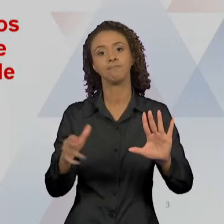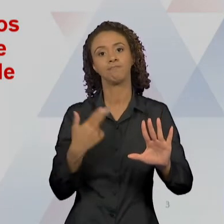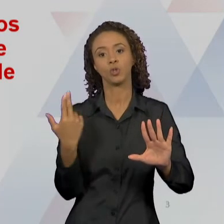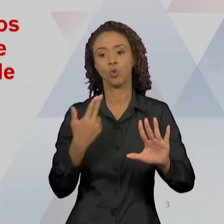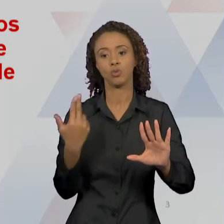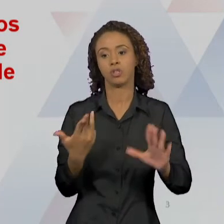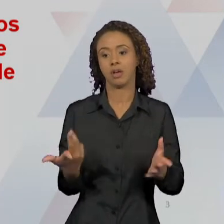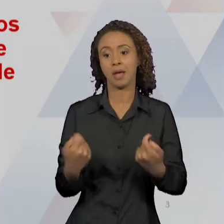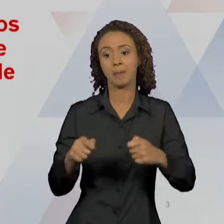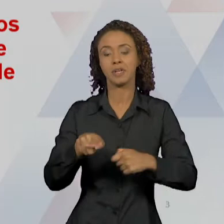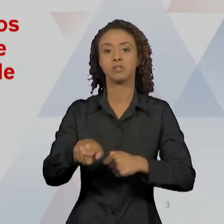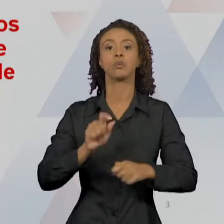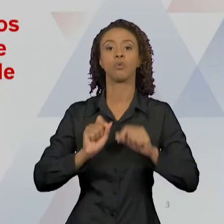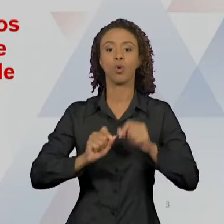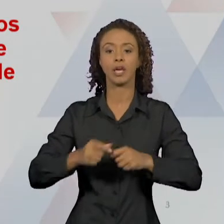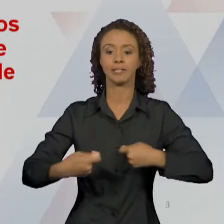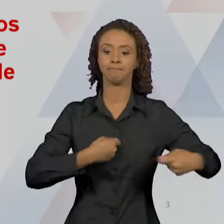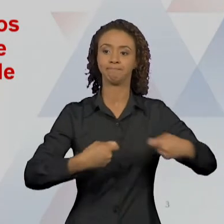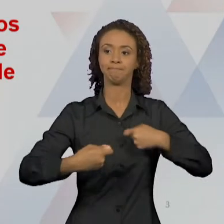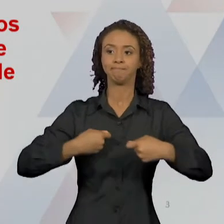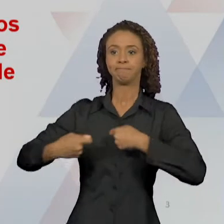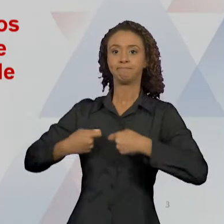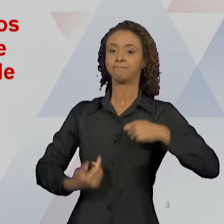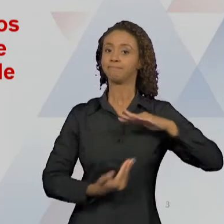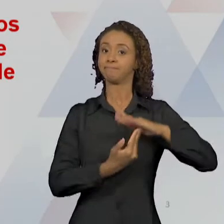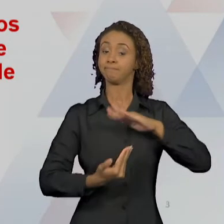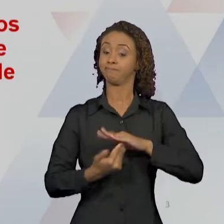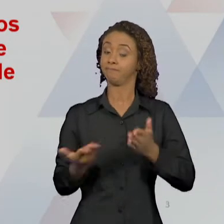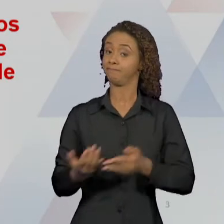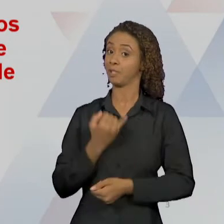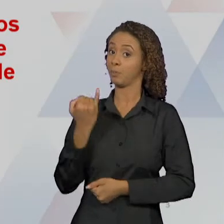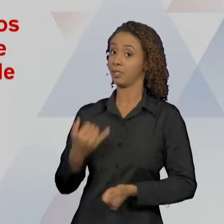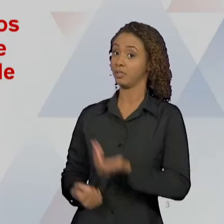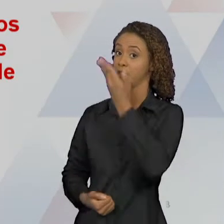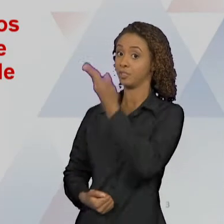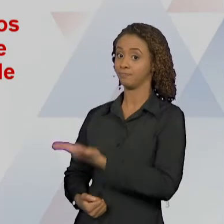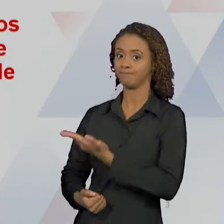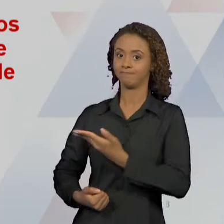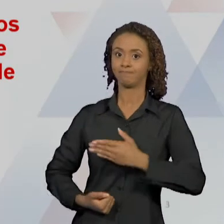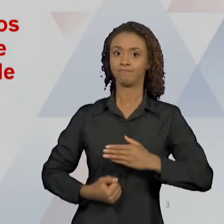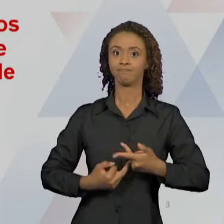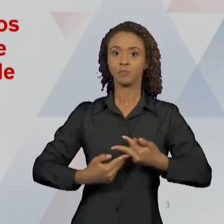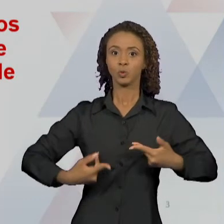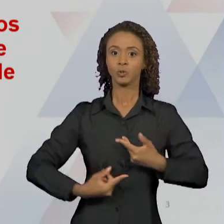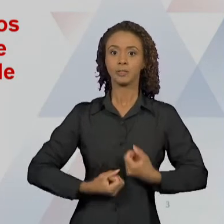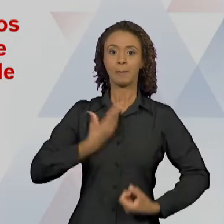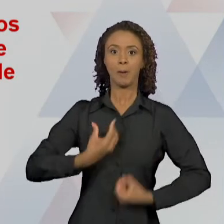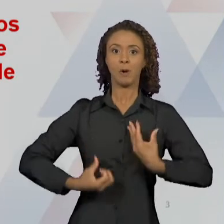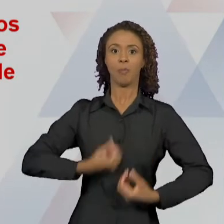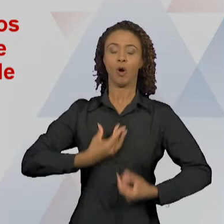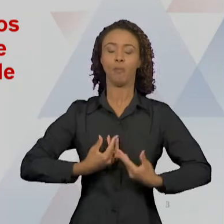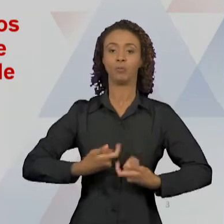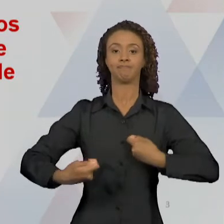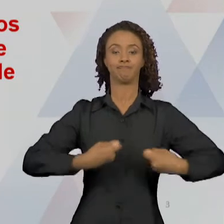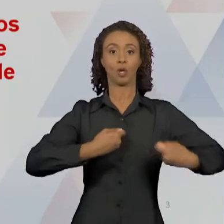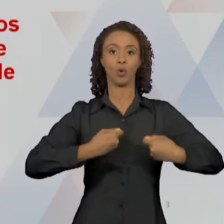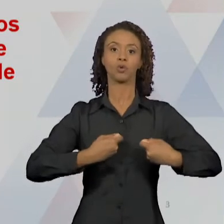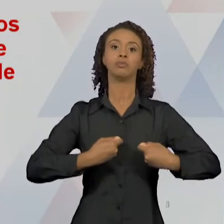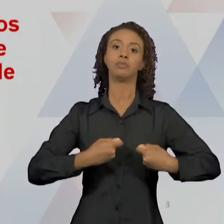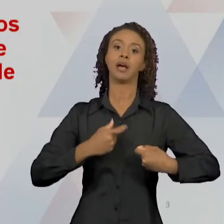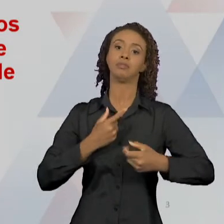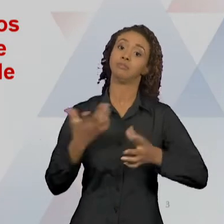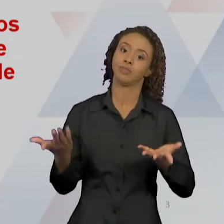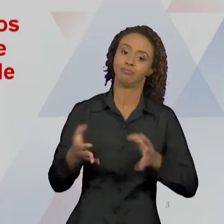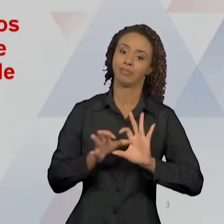impulsos. Então aqui essa ideia muito importante, o controle dos impulsos e uma limitação da liberdade.